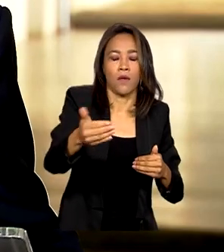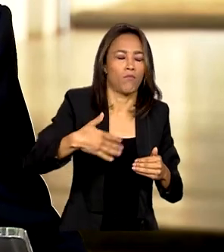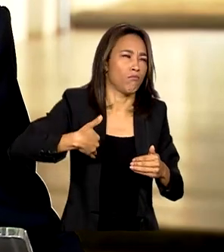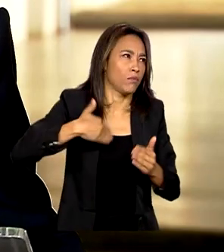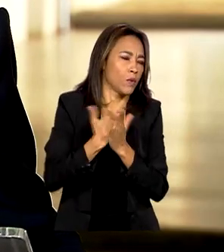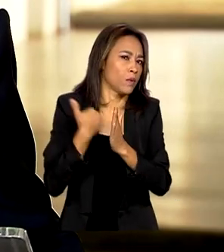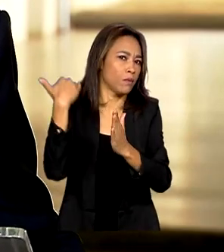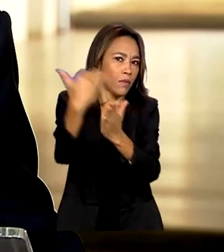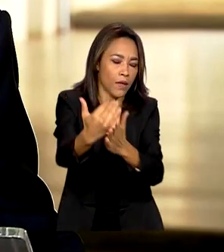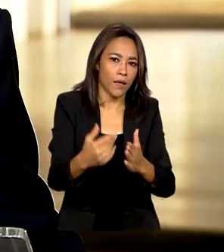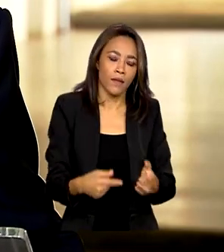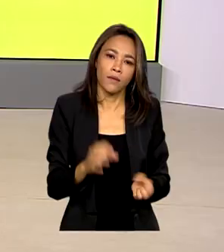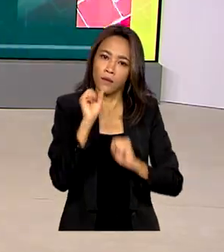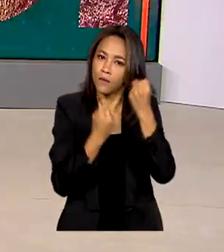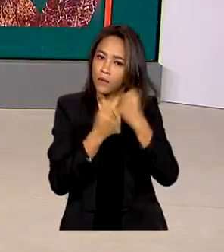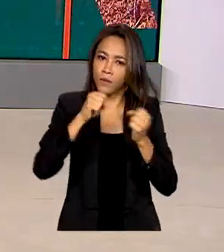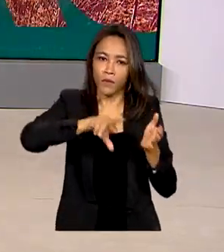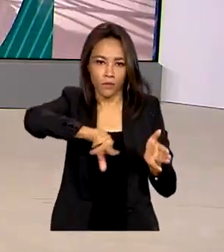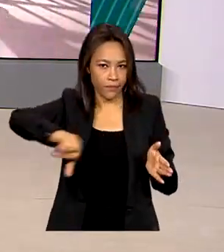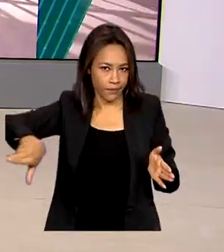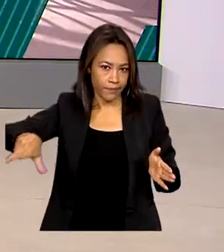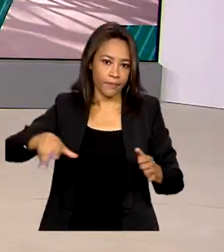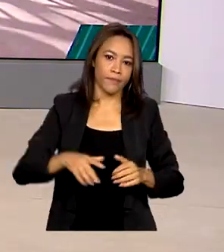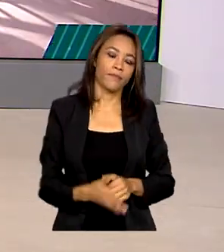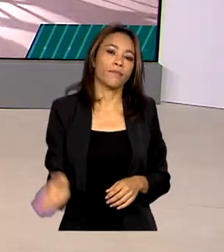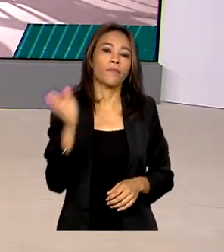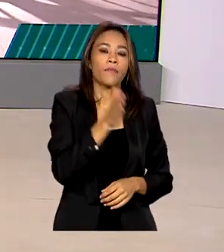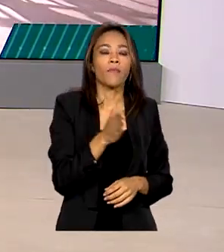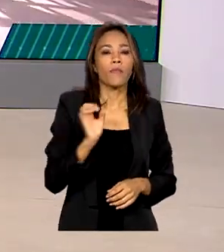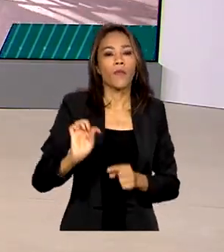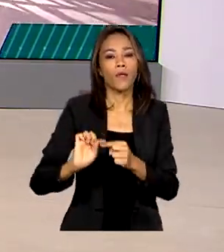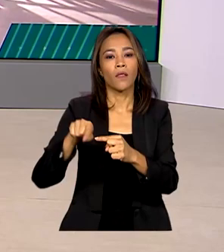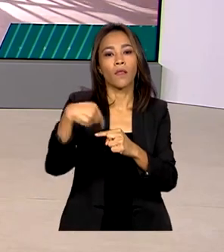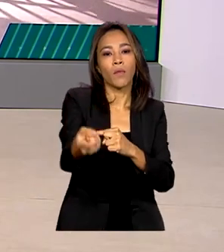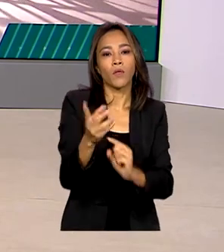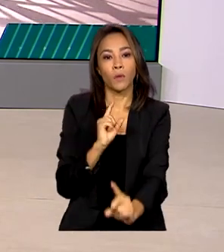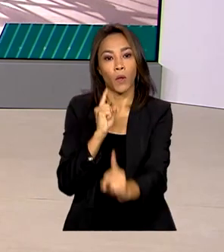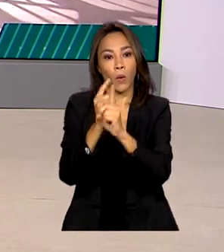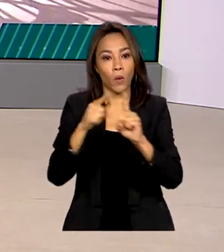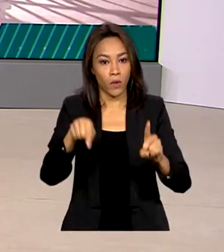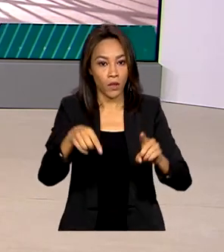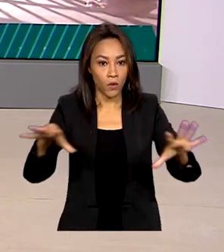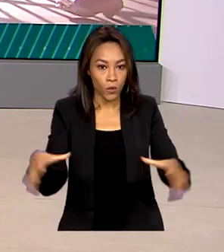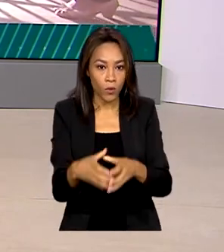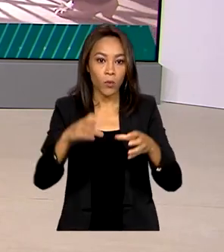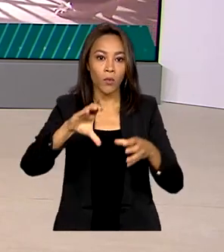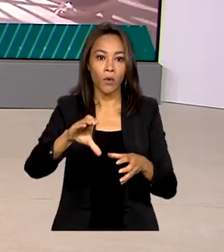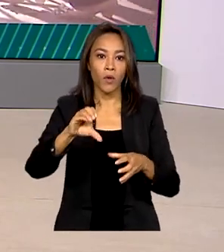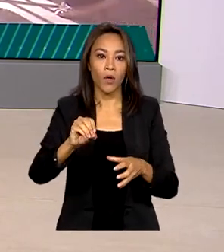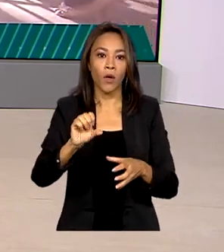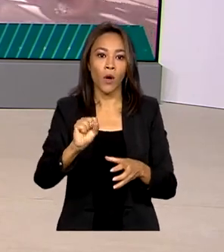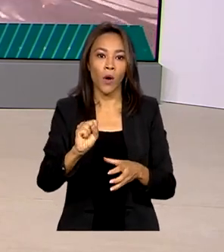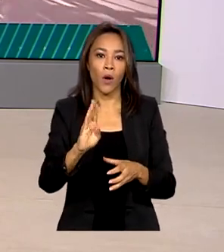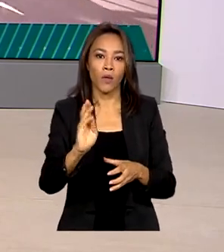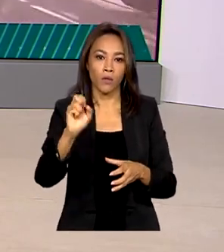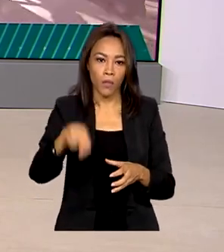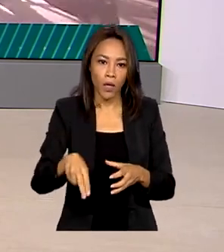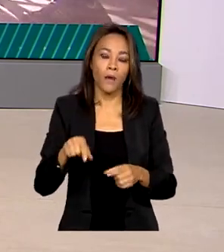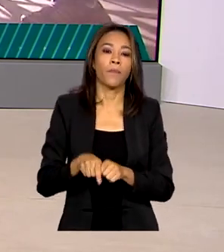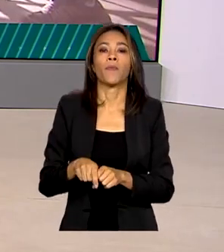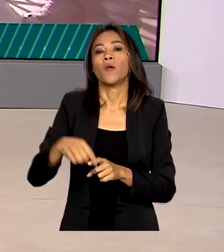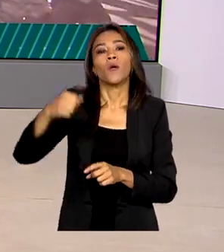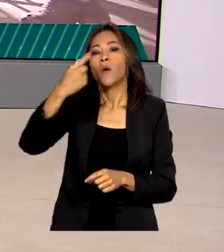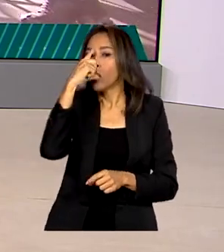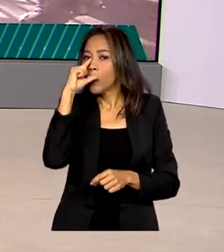mais, indústria, enfim. E após o encontro da COSBAN, o vice-presidente disse que os Estados Unidos vão